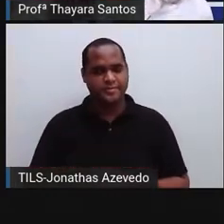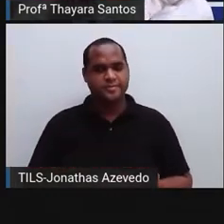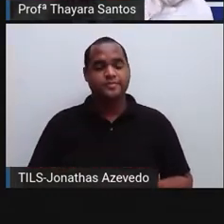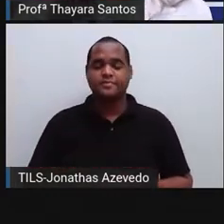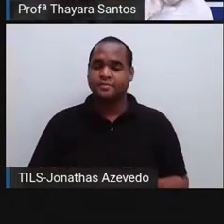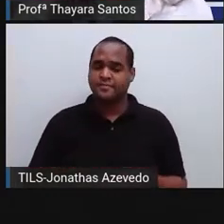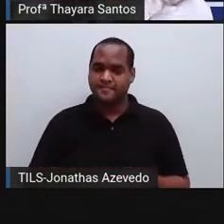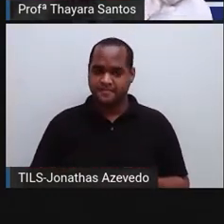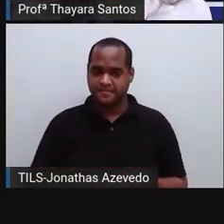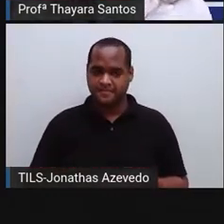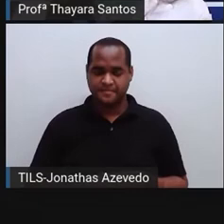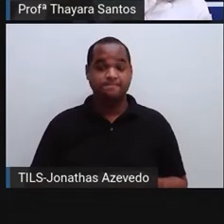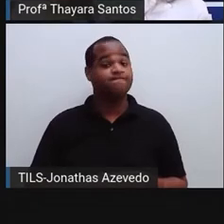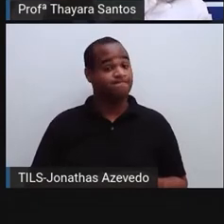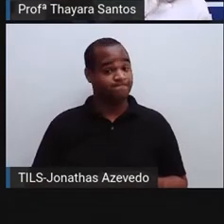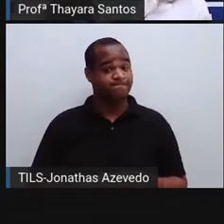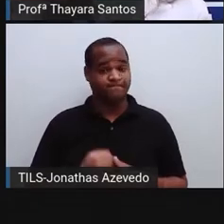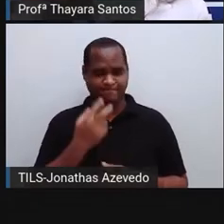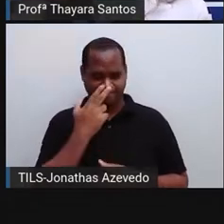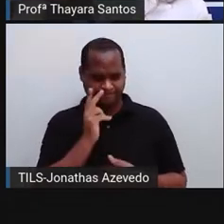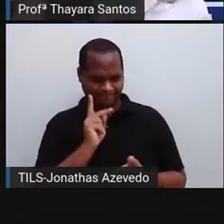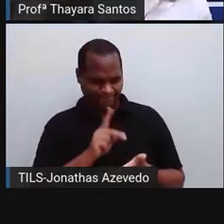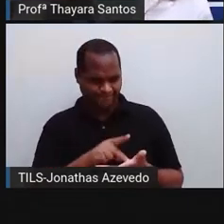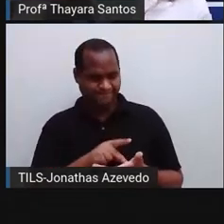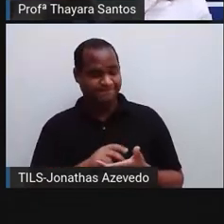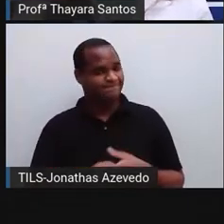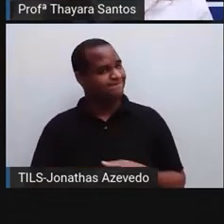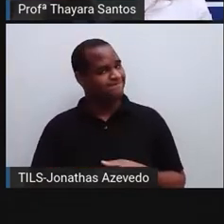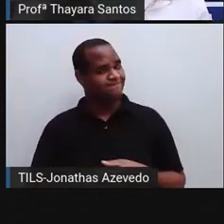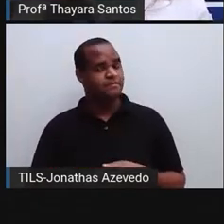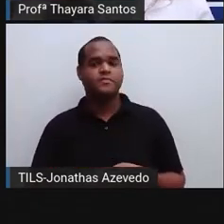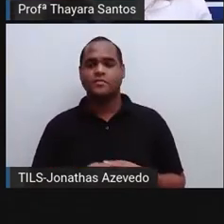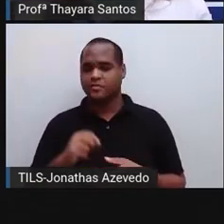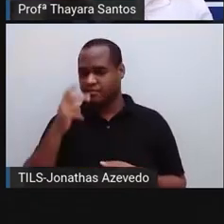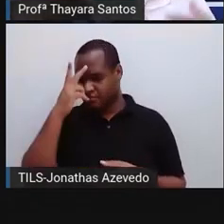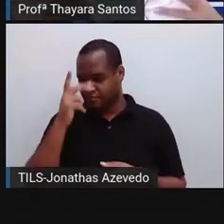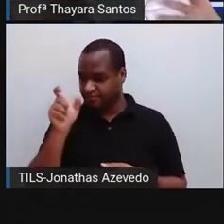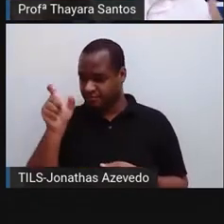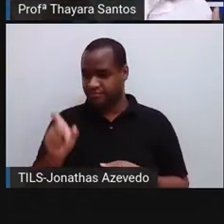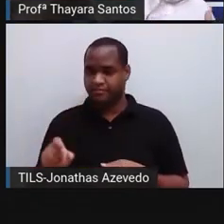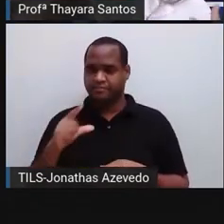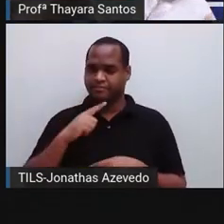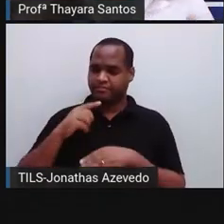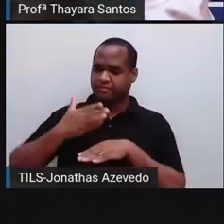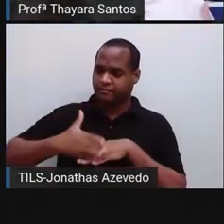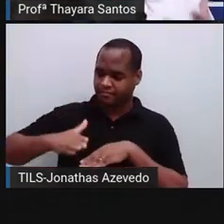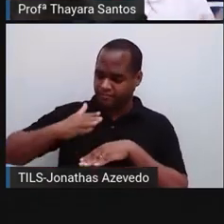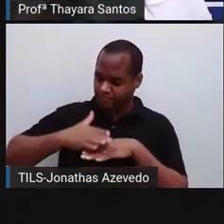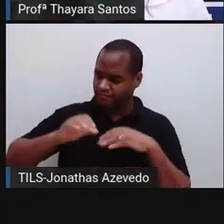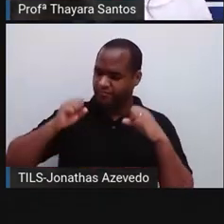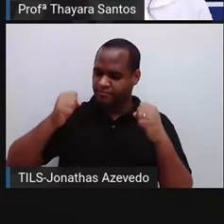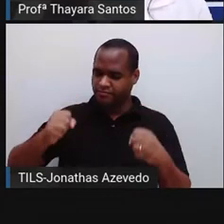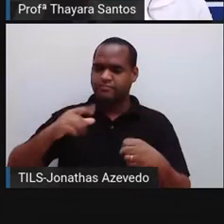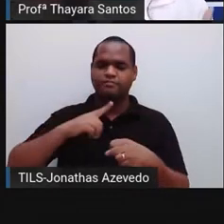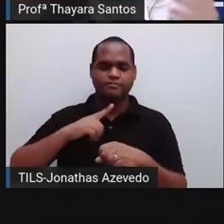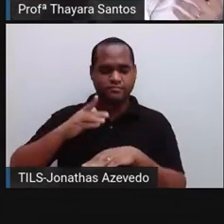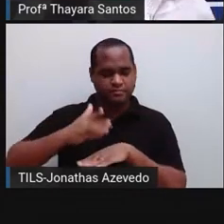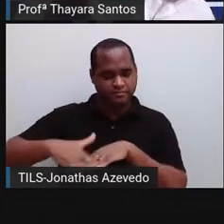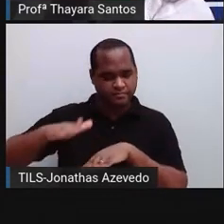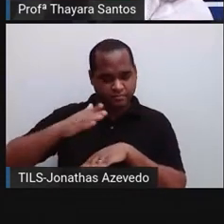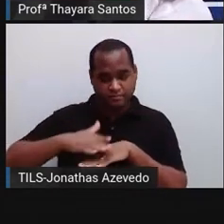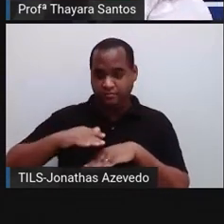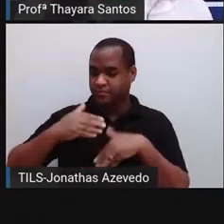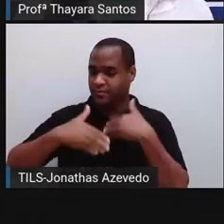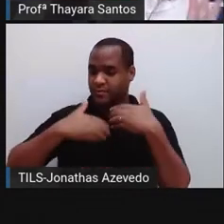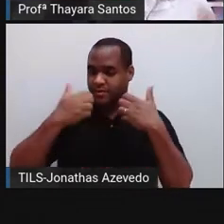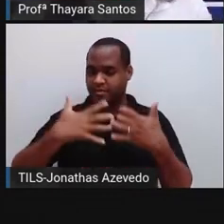Se isso for verdade, se isso fosse verdade, uma pessoa que ela treina muito, que ela é muito musculosa, quando